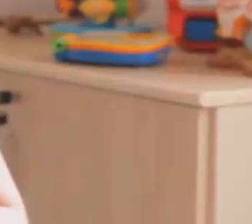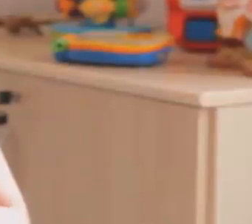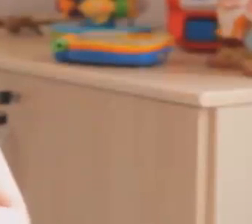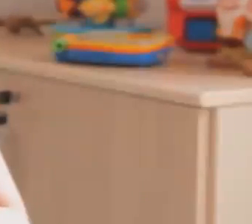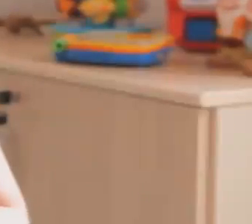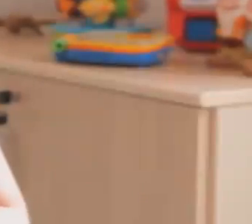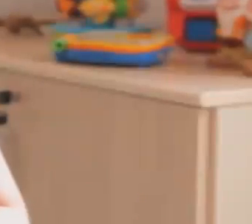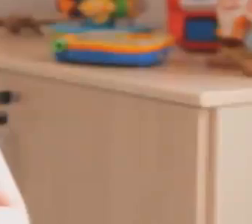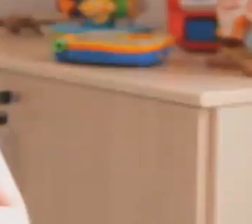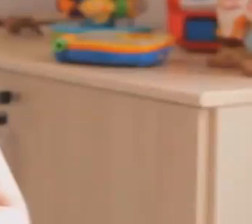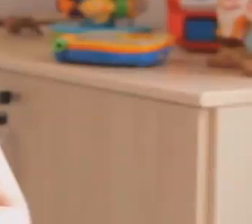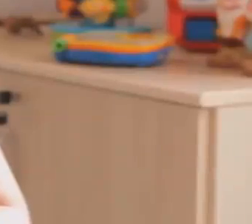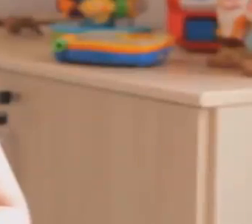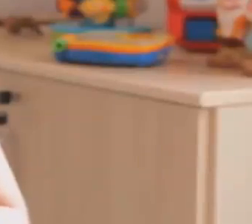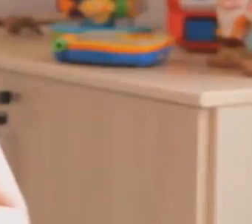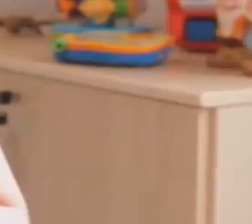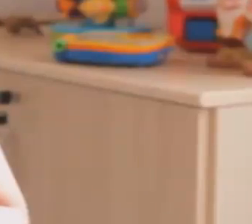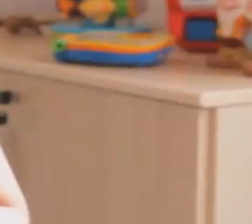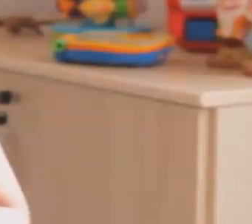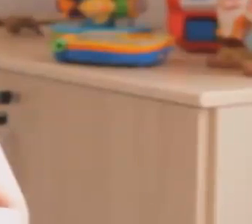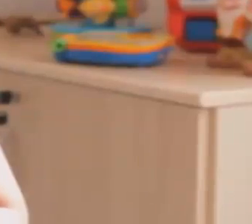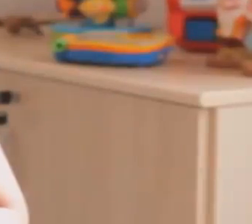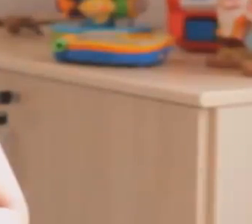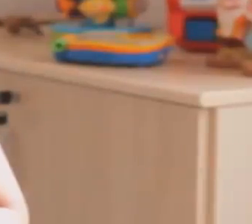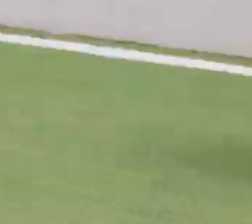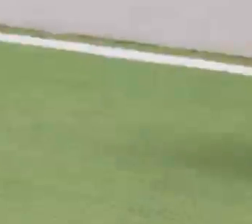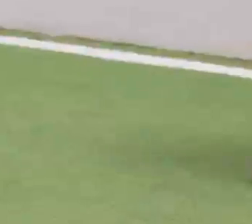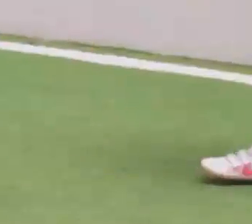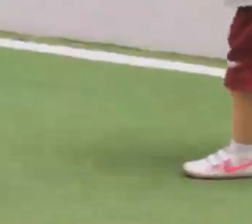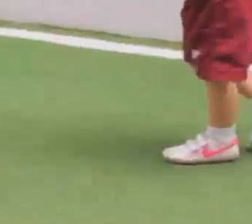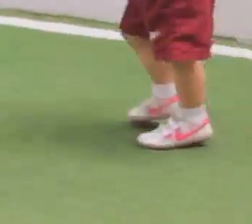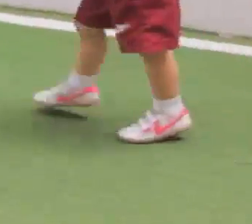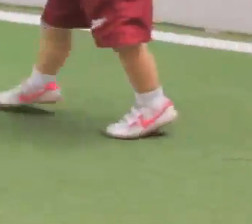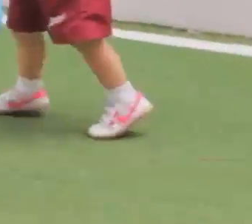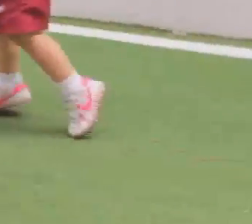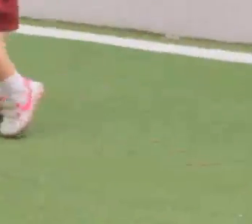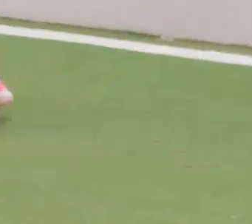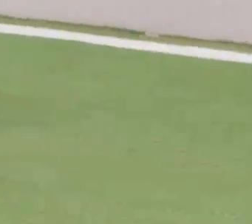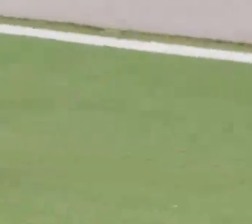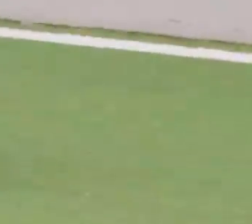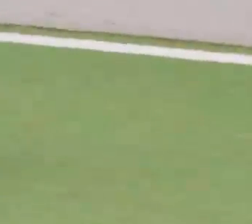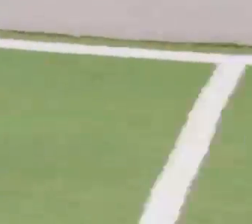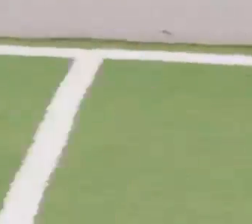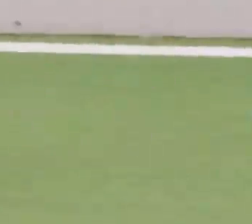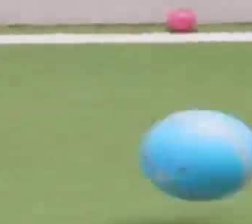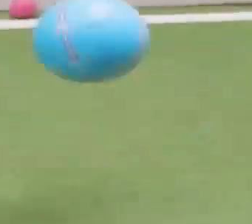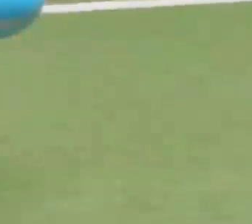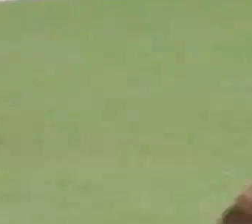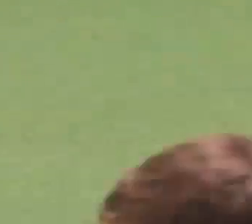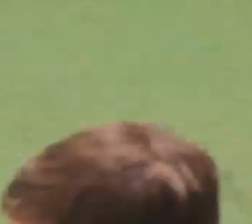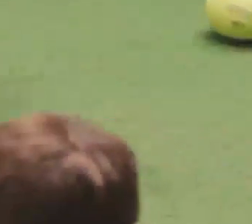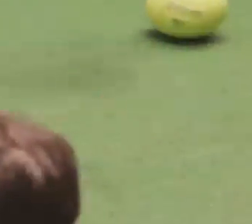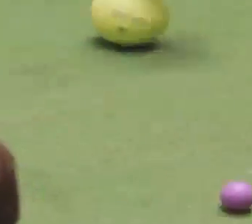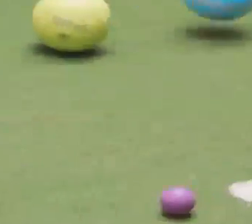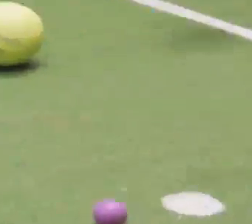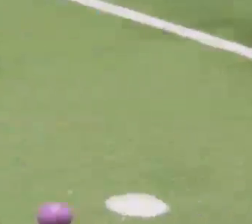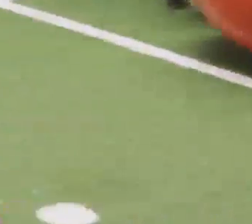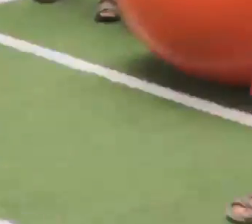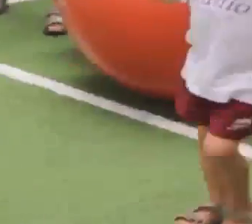recebemos várias crianças assim, que já chegam com esse diagnóstico. Criança joga bola em grama sintética.